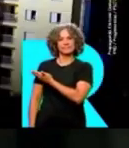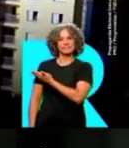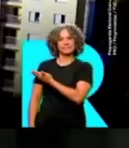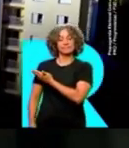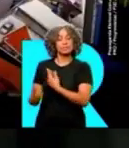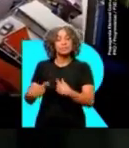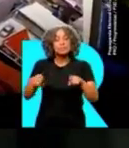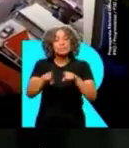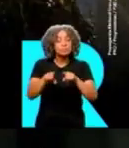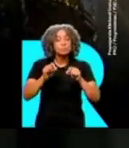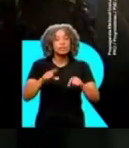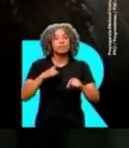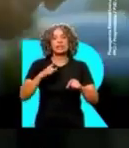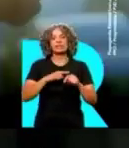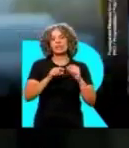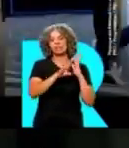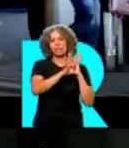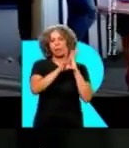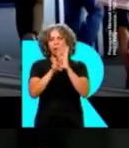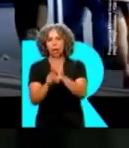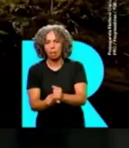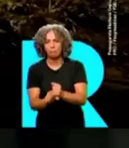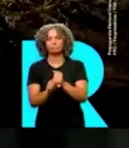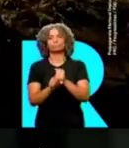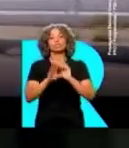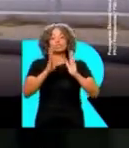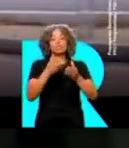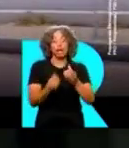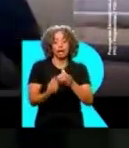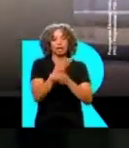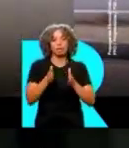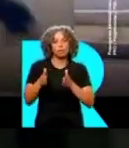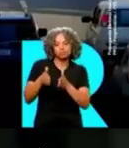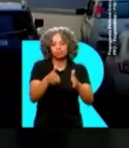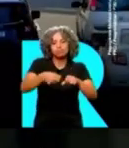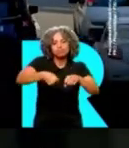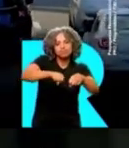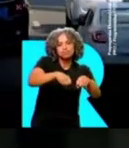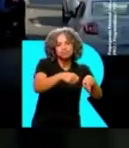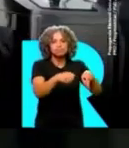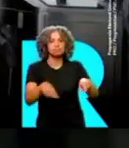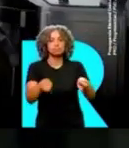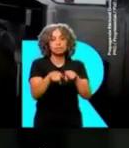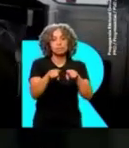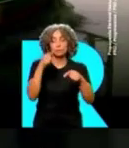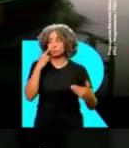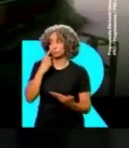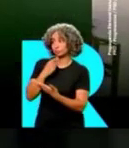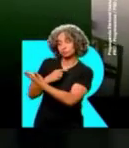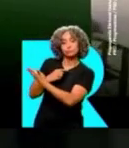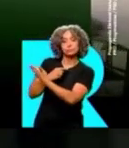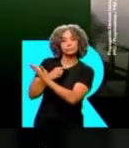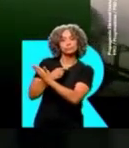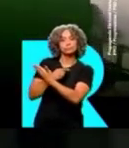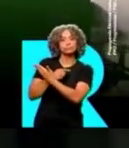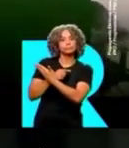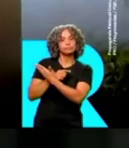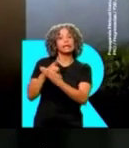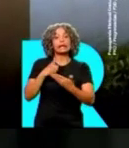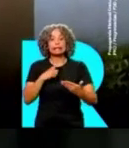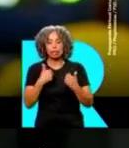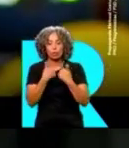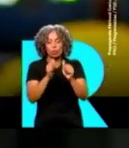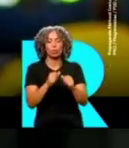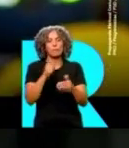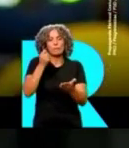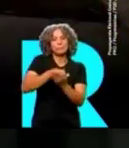populares da história de São Paulo. Acabou com as filas nas creches, criou a faixa azul que salva vidas no trânsito. O aquático SP na represa Billings. O